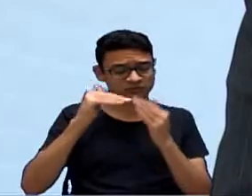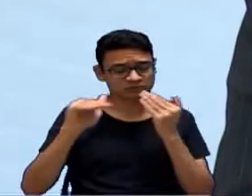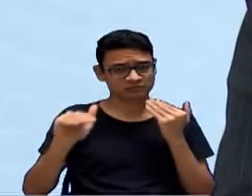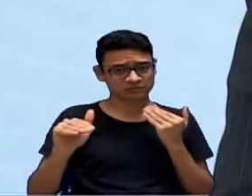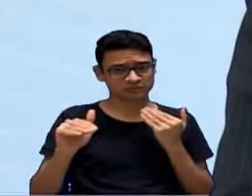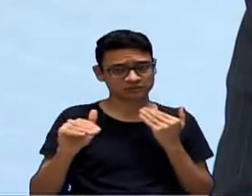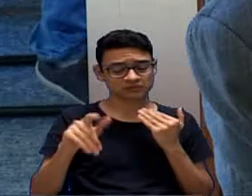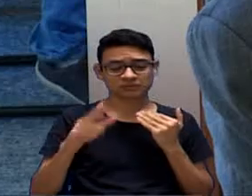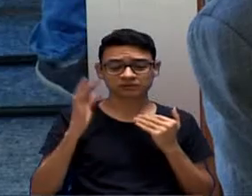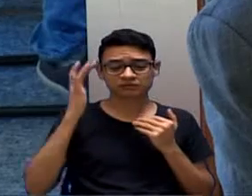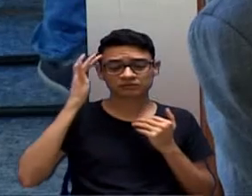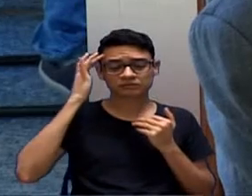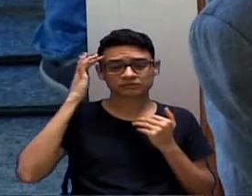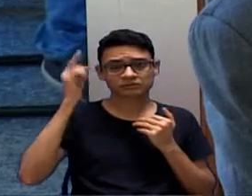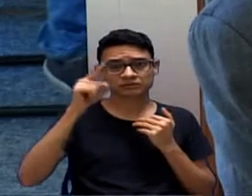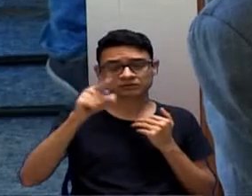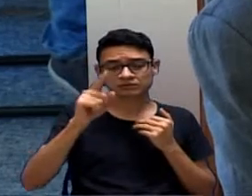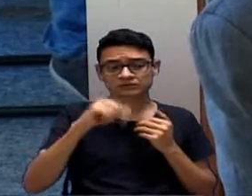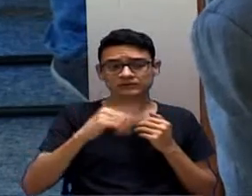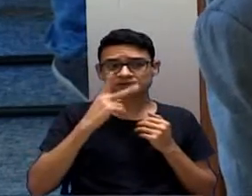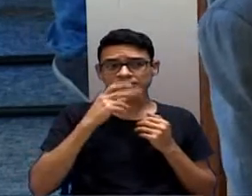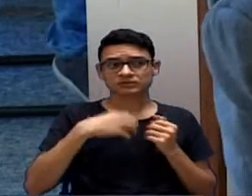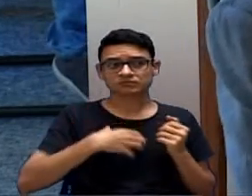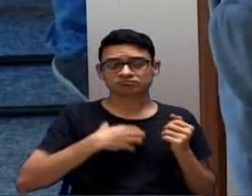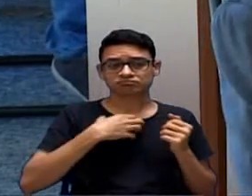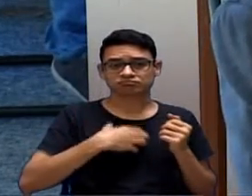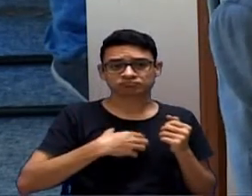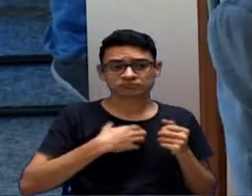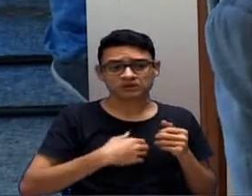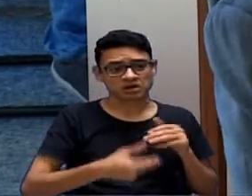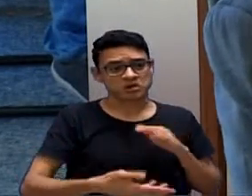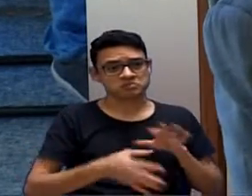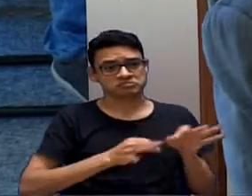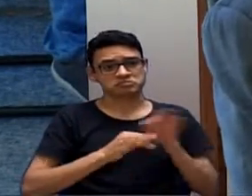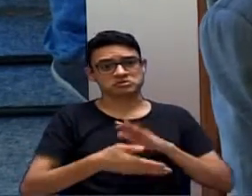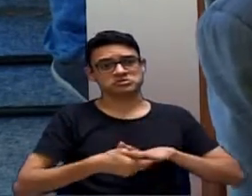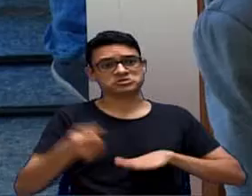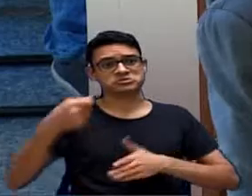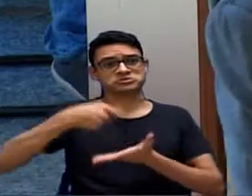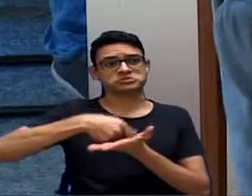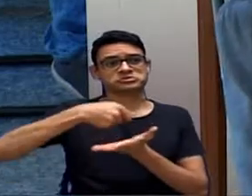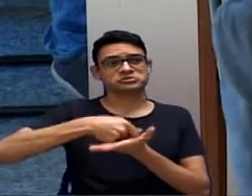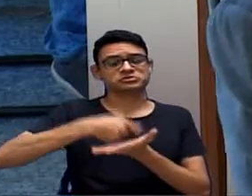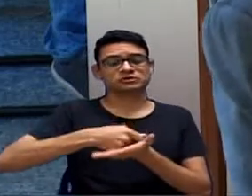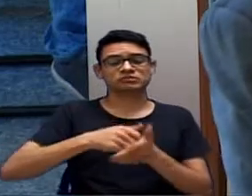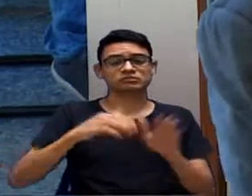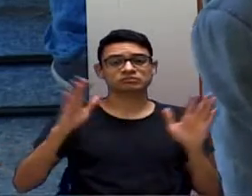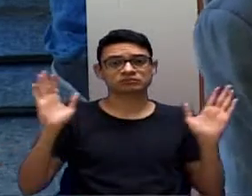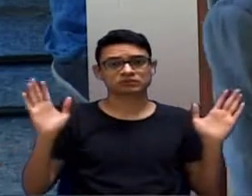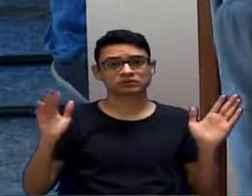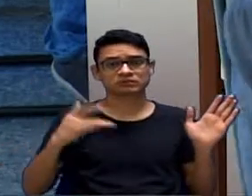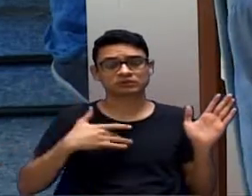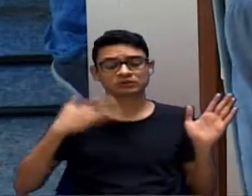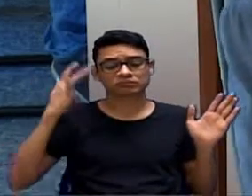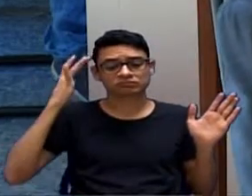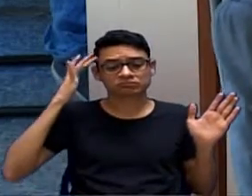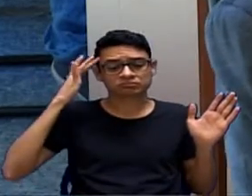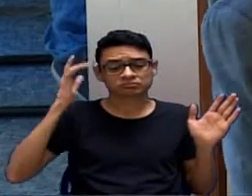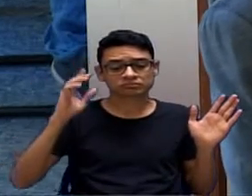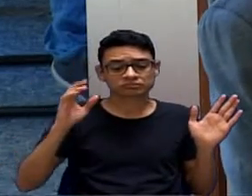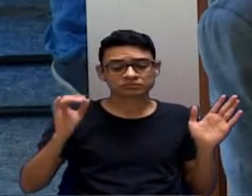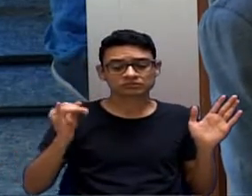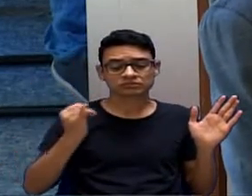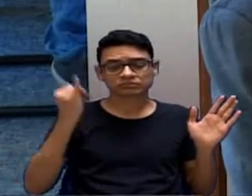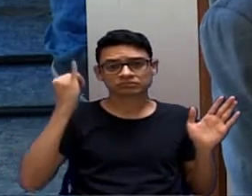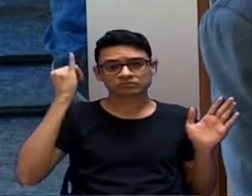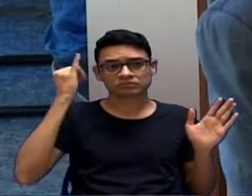vossa excelência está sendo tão intransigente de não poder retirar o projeto que, se for assim, eu prefiro me resguardar através de um